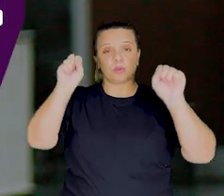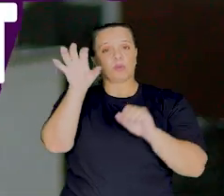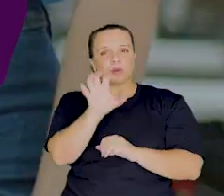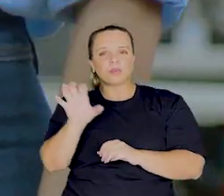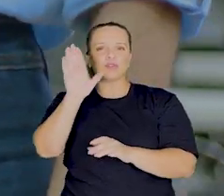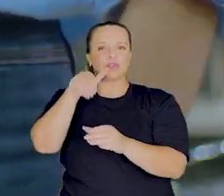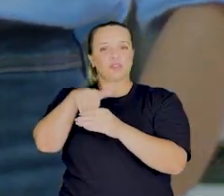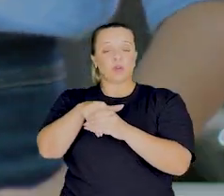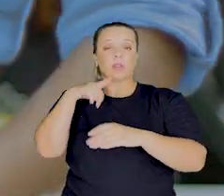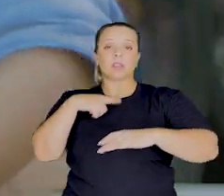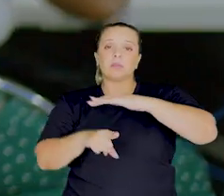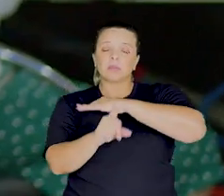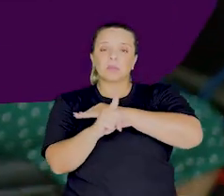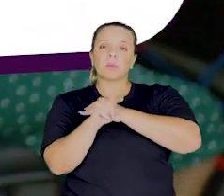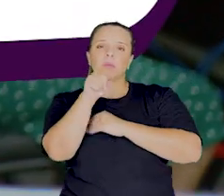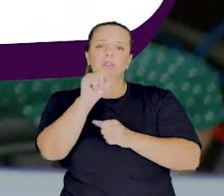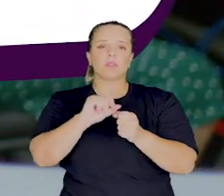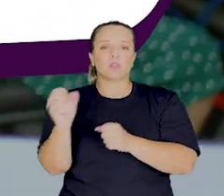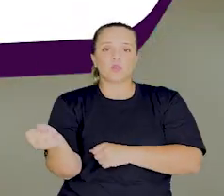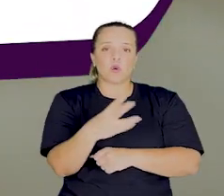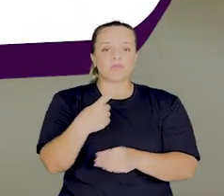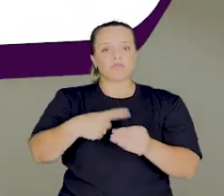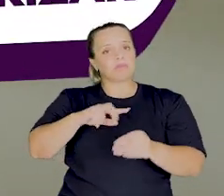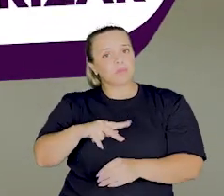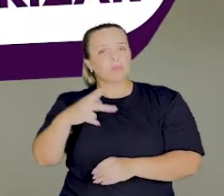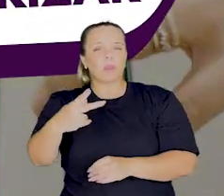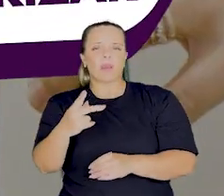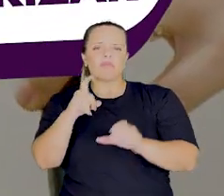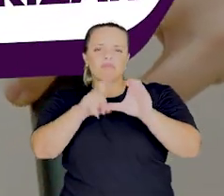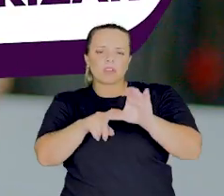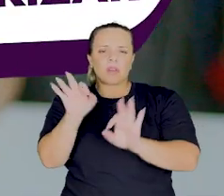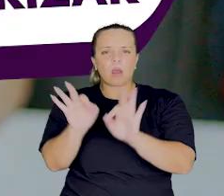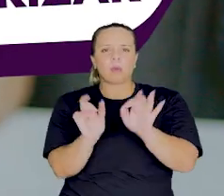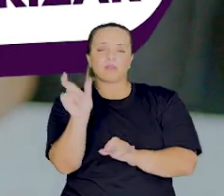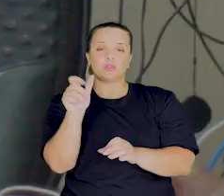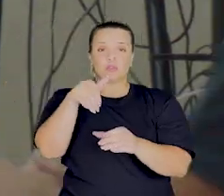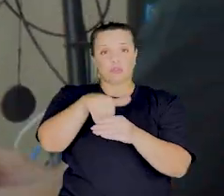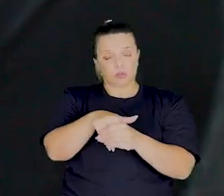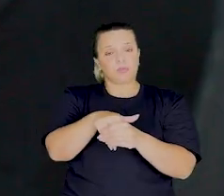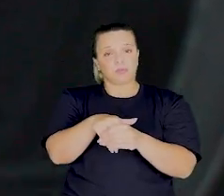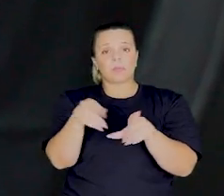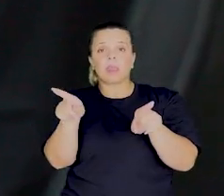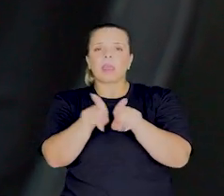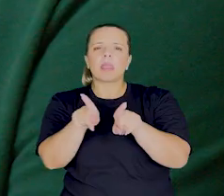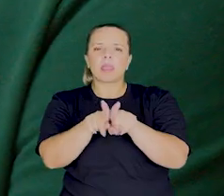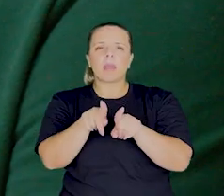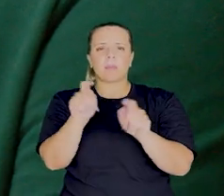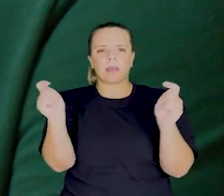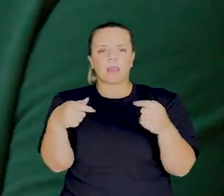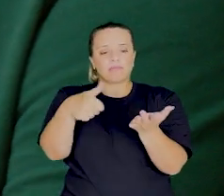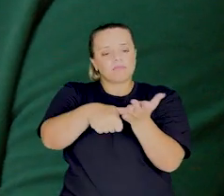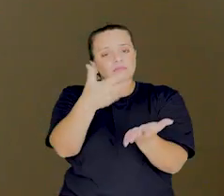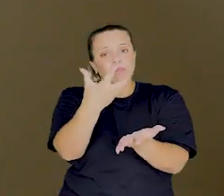Tribunal Regional Eleitoral, que oferece atendimento para você tirar, transferir e regularizar seu título de eleitor. Além disso,